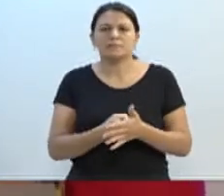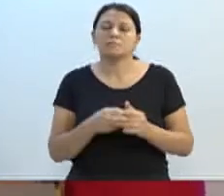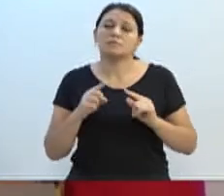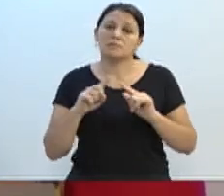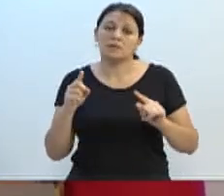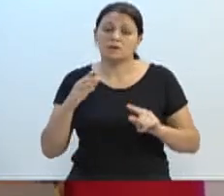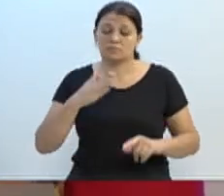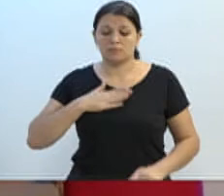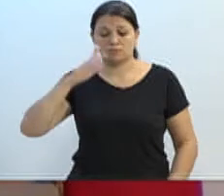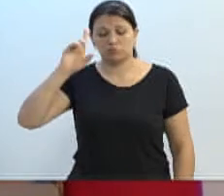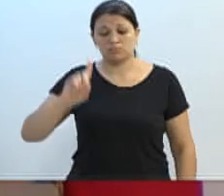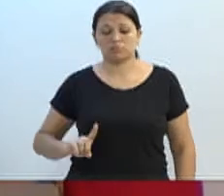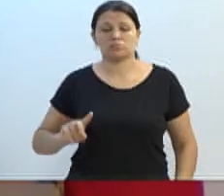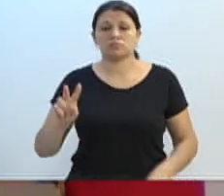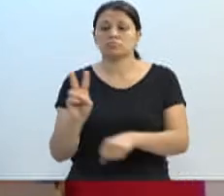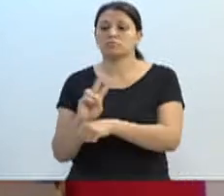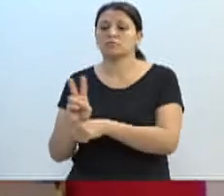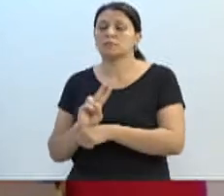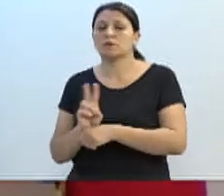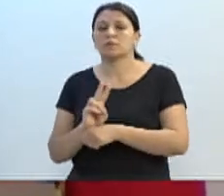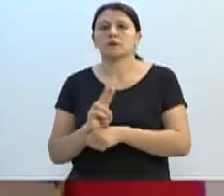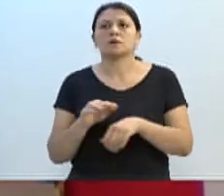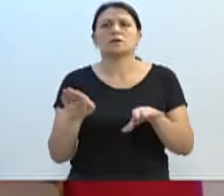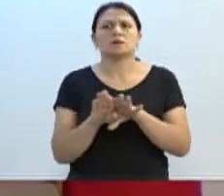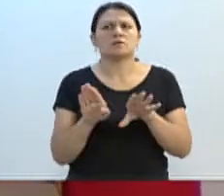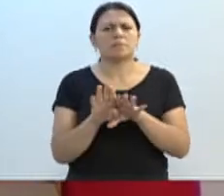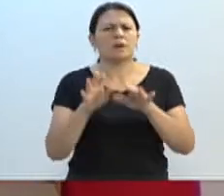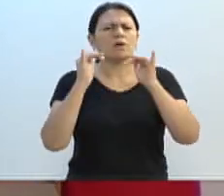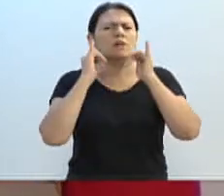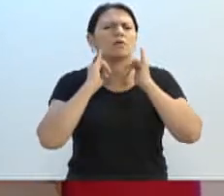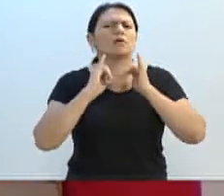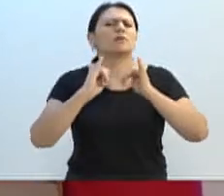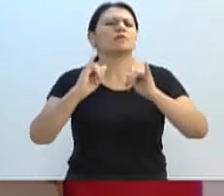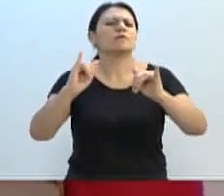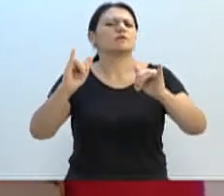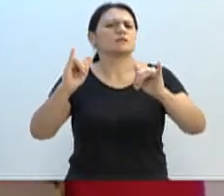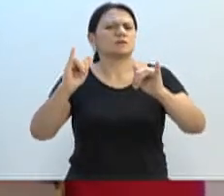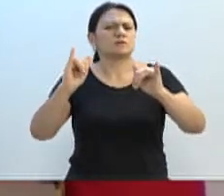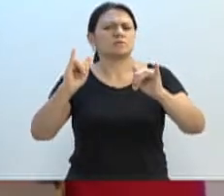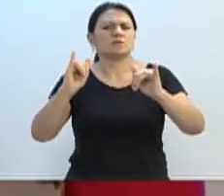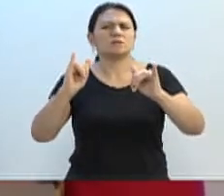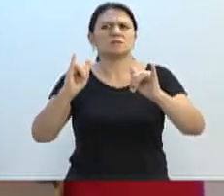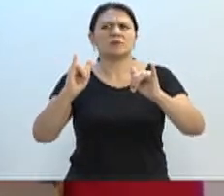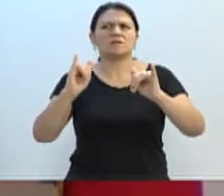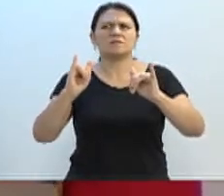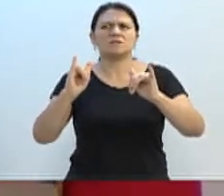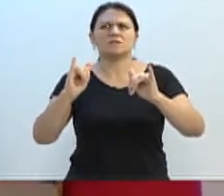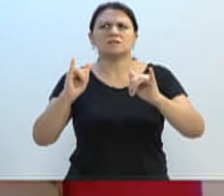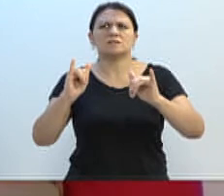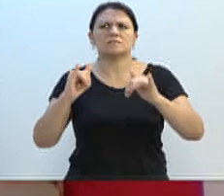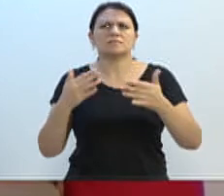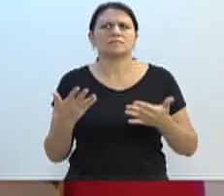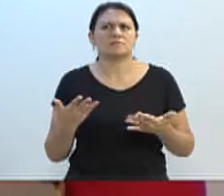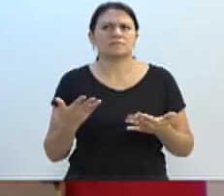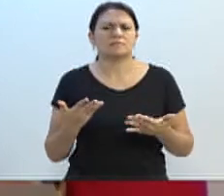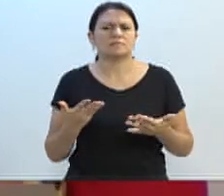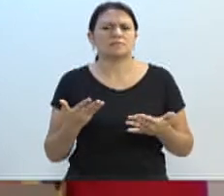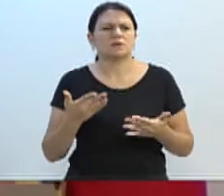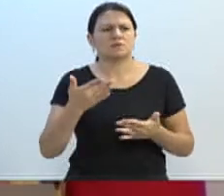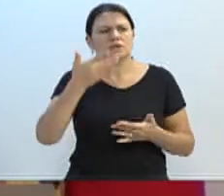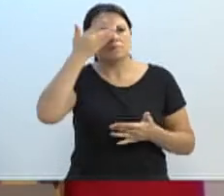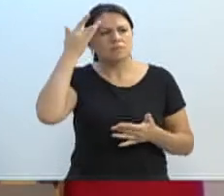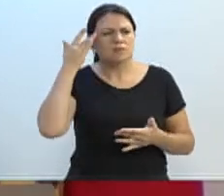o nosso direito de fiscalizar. E vamos fiscalizar. E também quero mandar um recadinho para os bocas alugadas, as bocas alugadas que vão no meu Facebook,